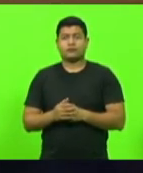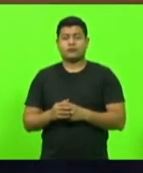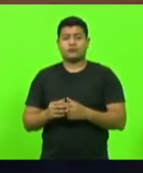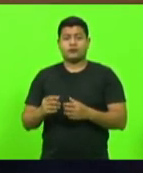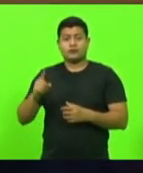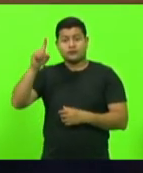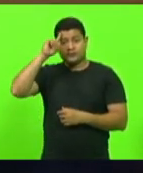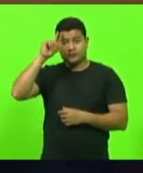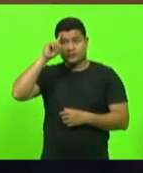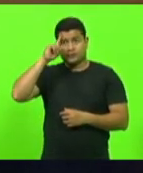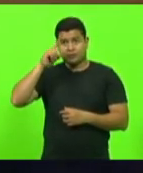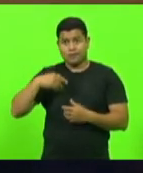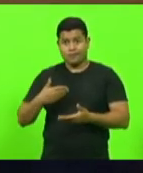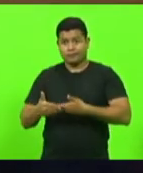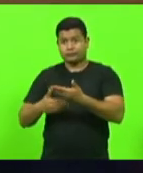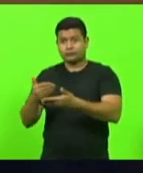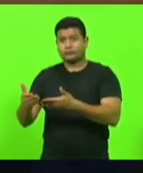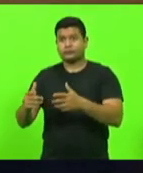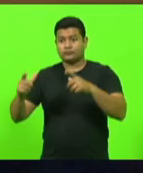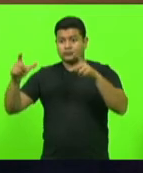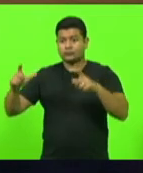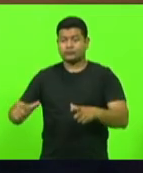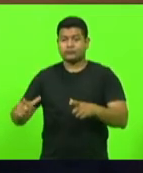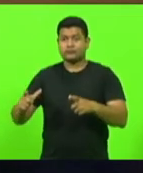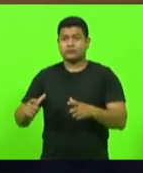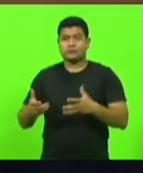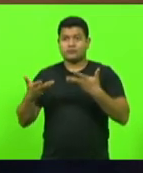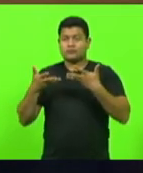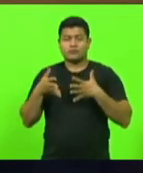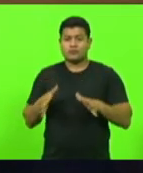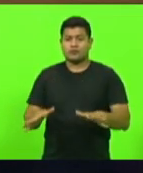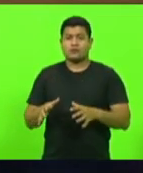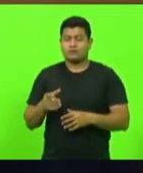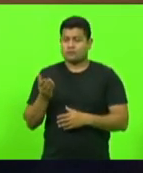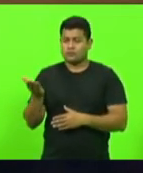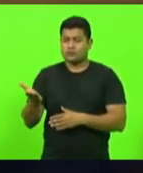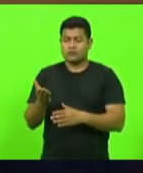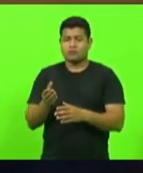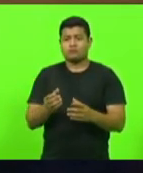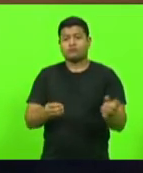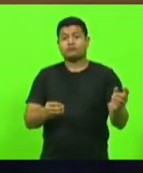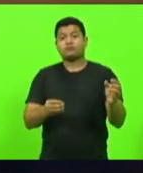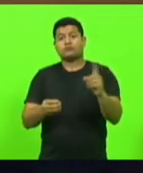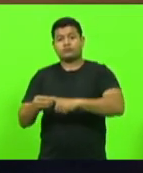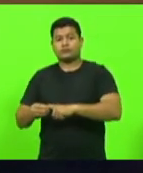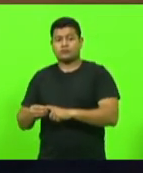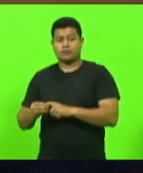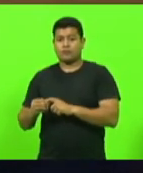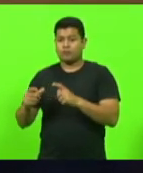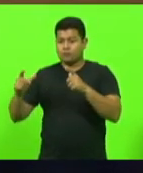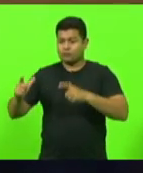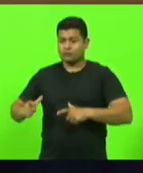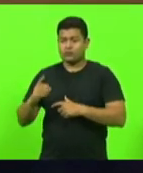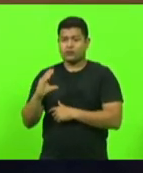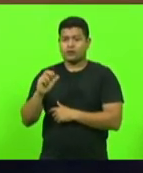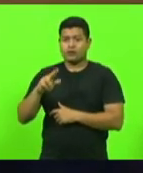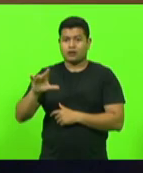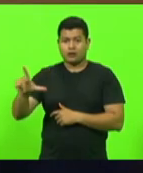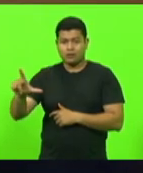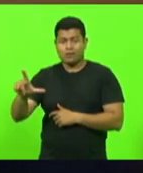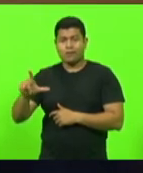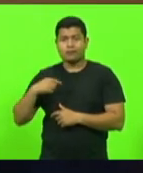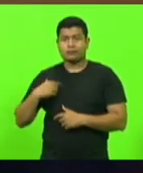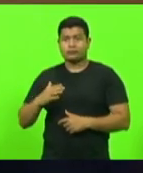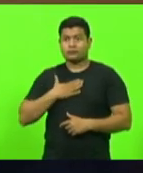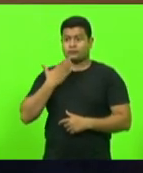dentro do apartamento ninguém queria mais deixar você ir para o quartel e lá no quartel o primeiro susto